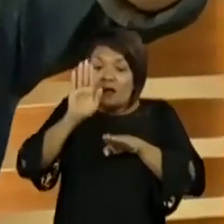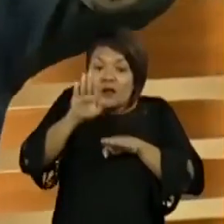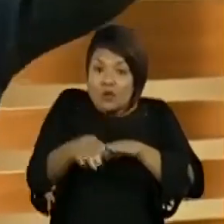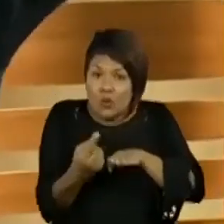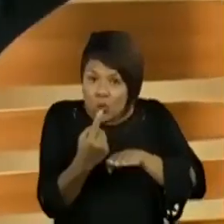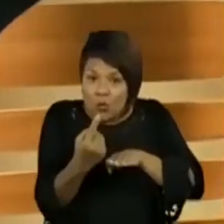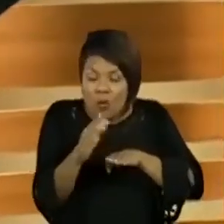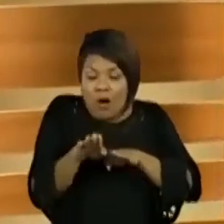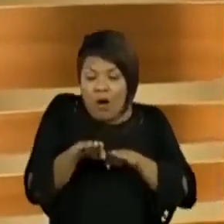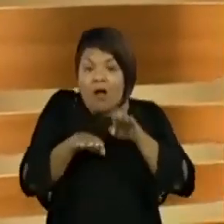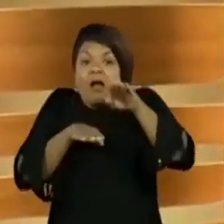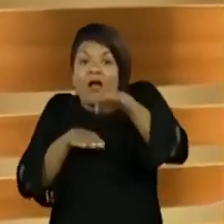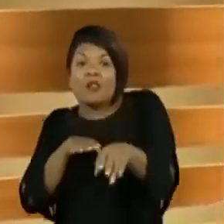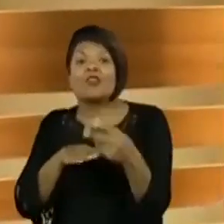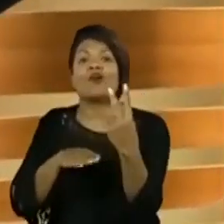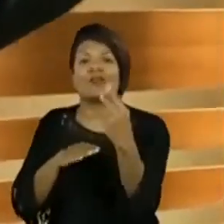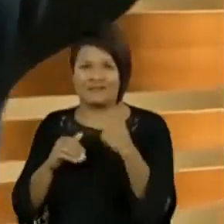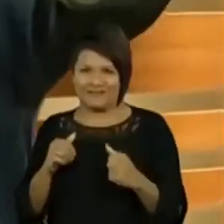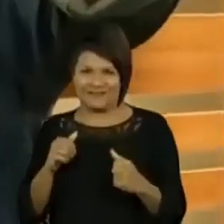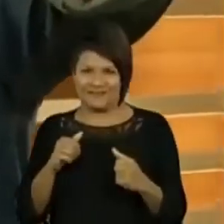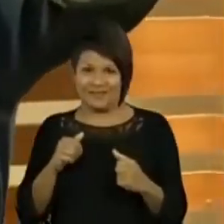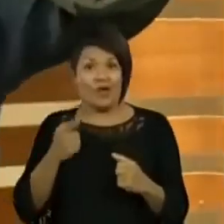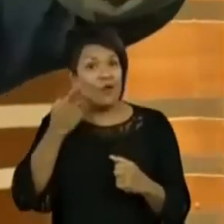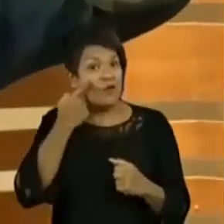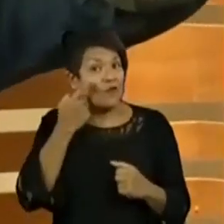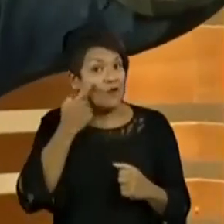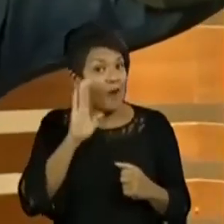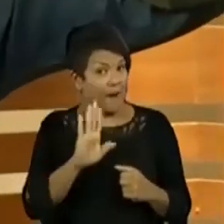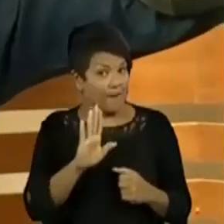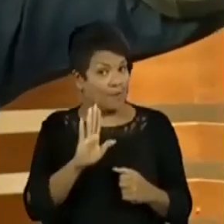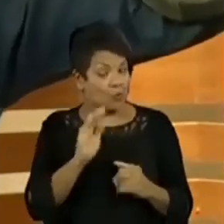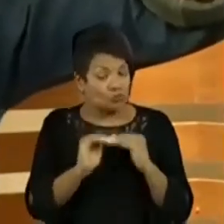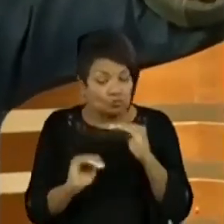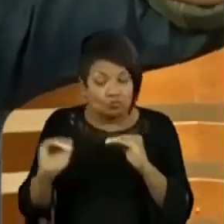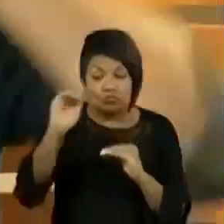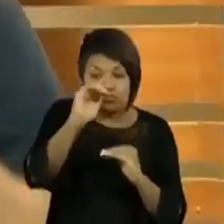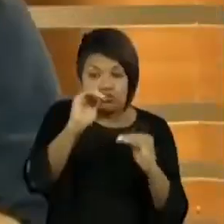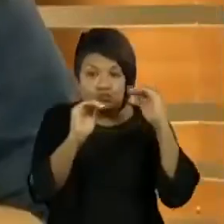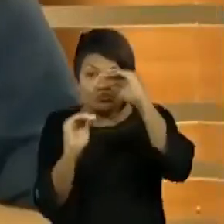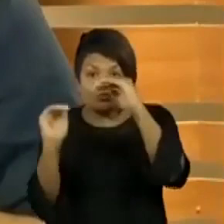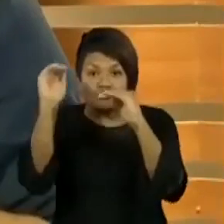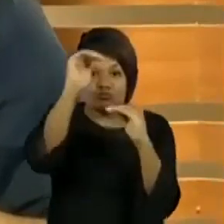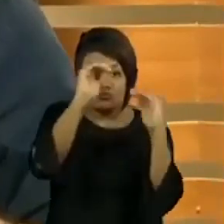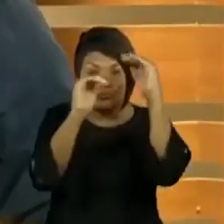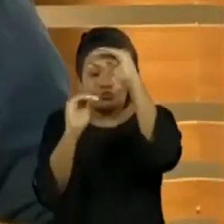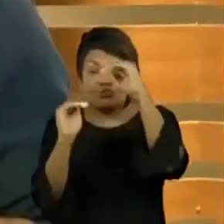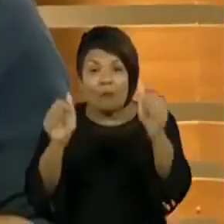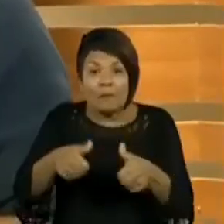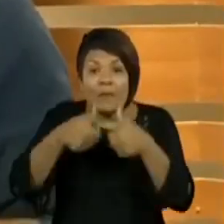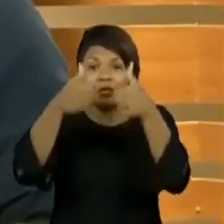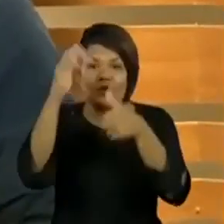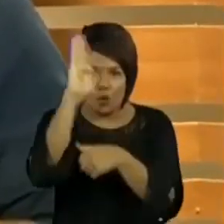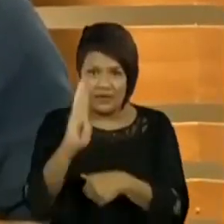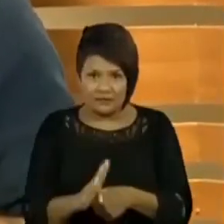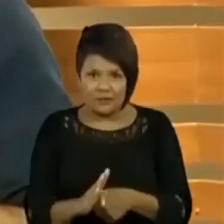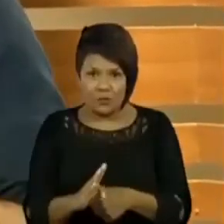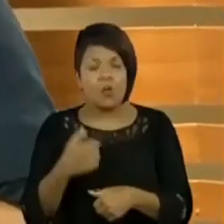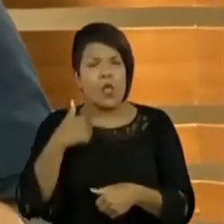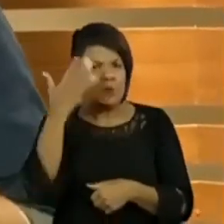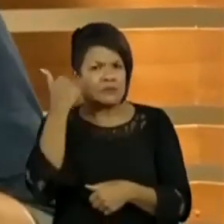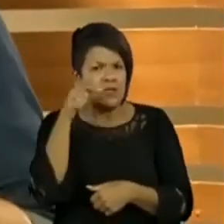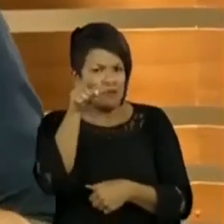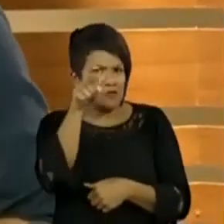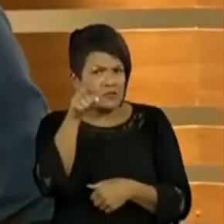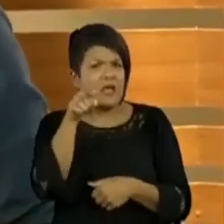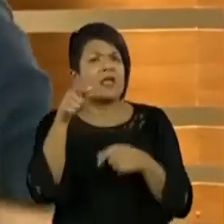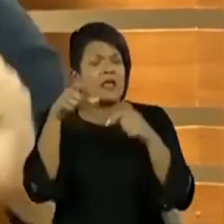do quinto ano, só gente responsável e que quer ver um Brasil cada vez melhor. Então, hoje no nosso passo dois, nós vamos